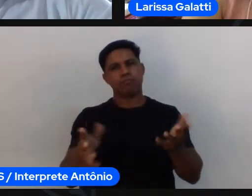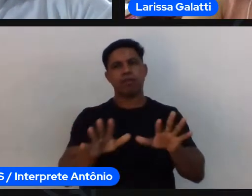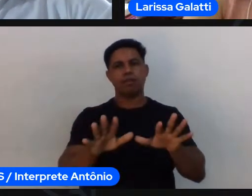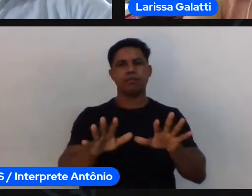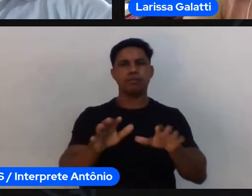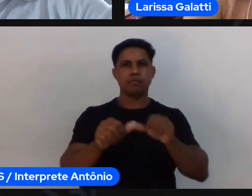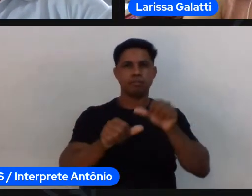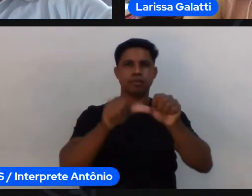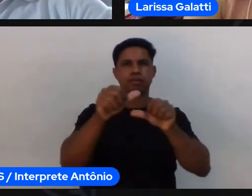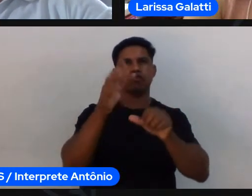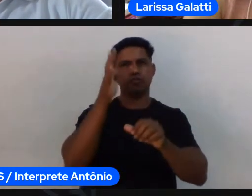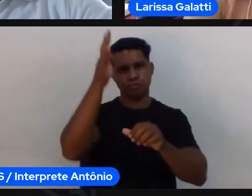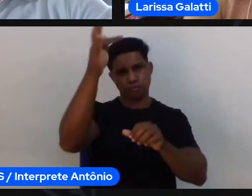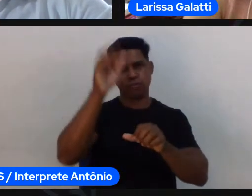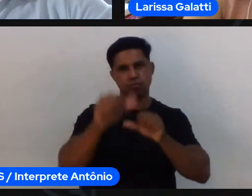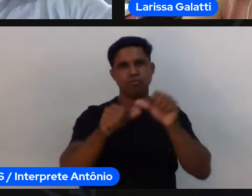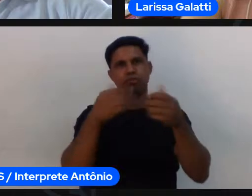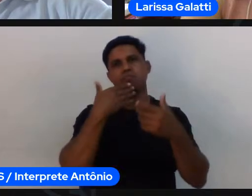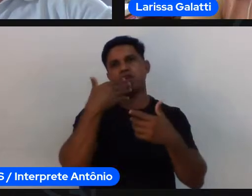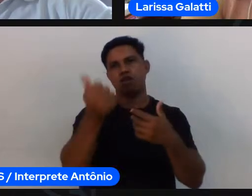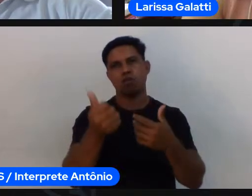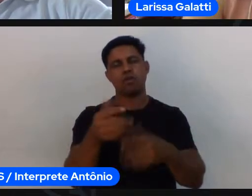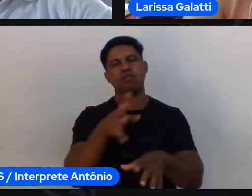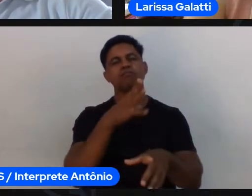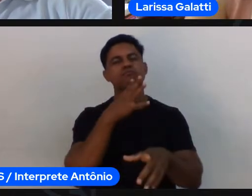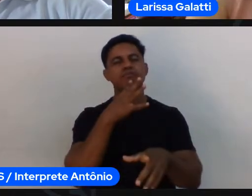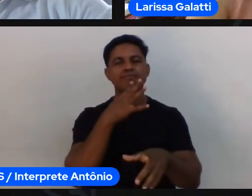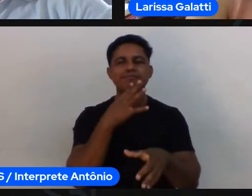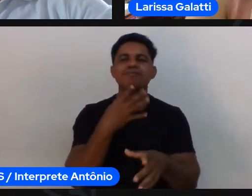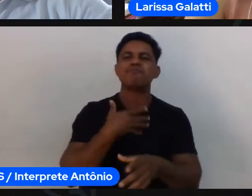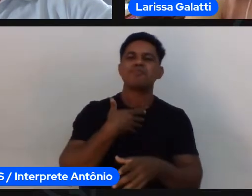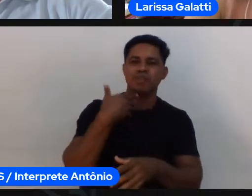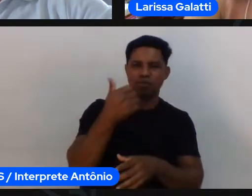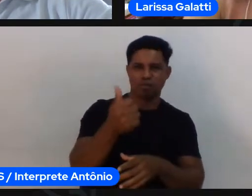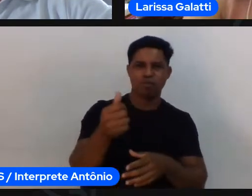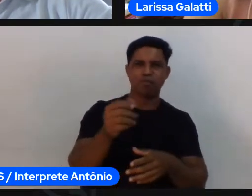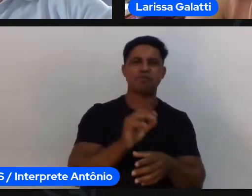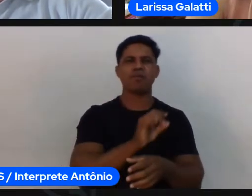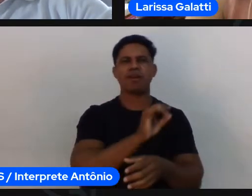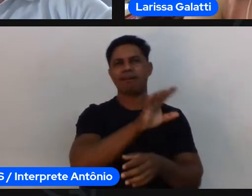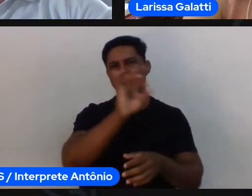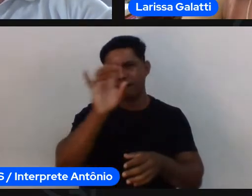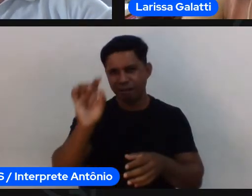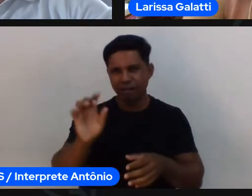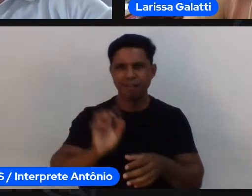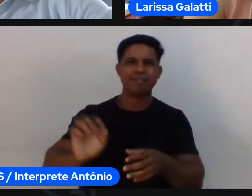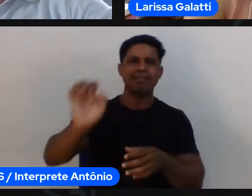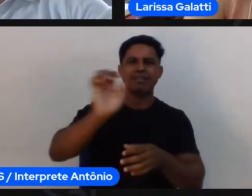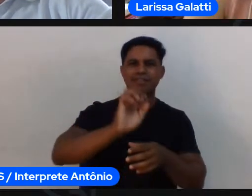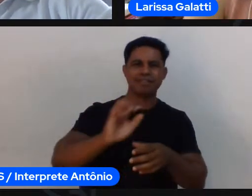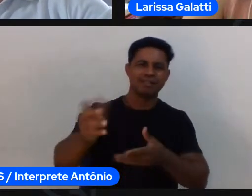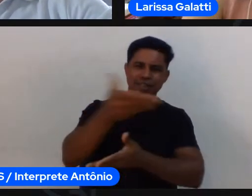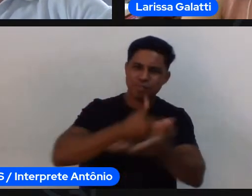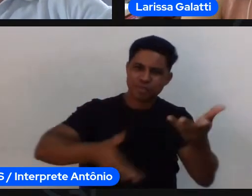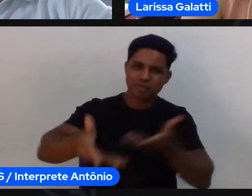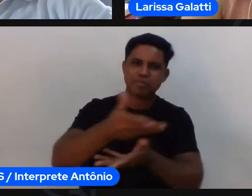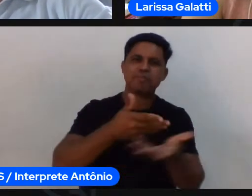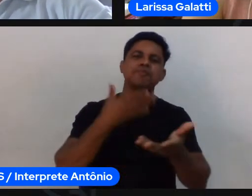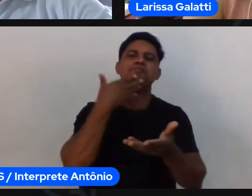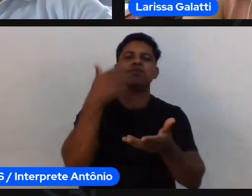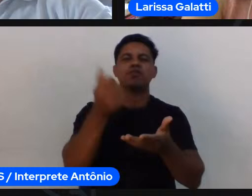belezas do estado e né se a gente estivesse no presencial agora a gente ia tomar um café ia falar sobre as coisas poder compartilhar um pouquinho mais